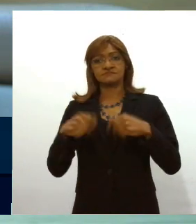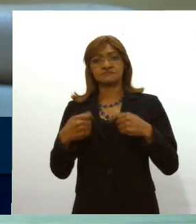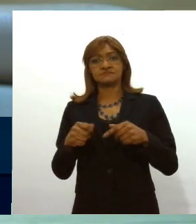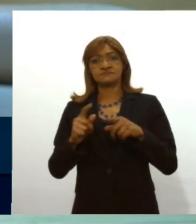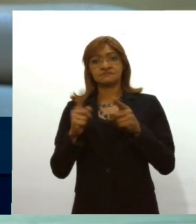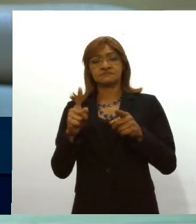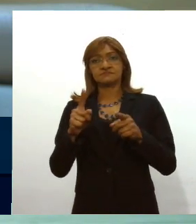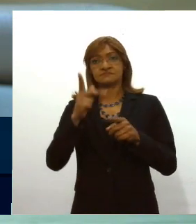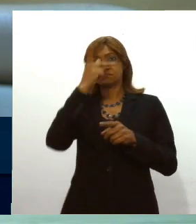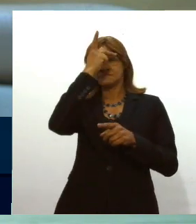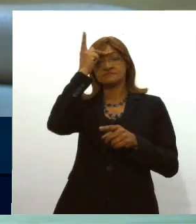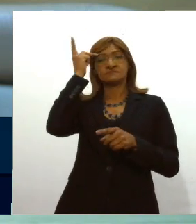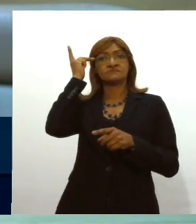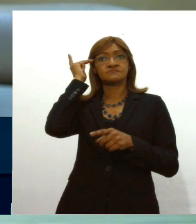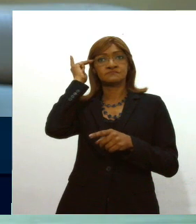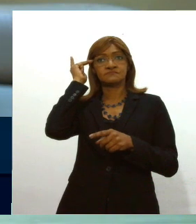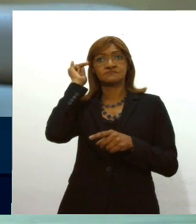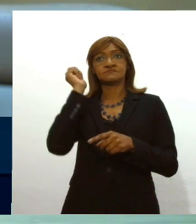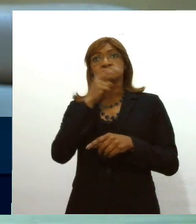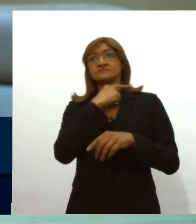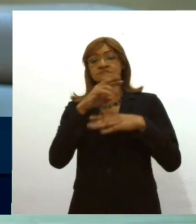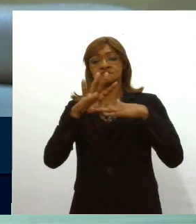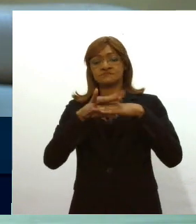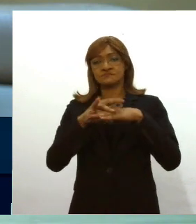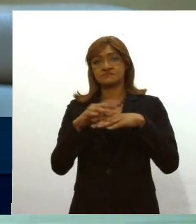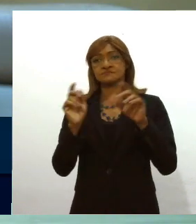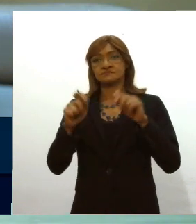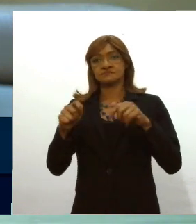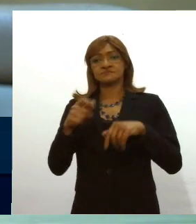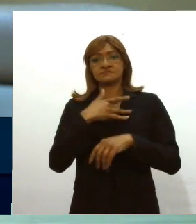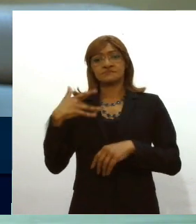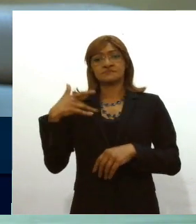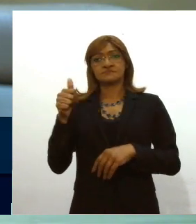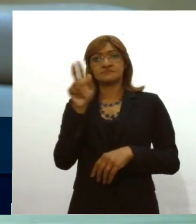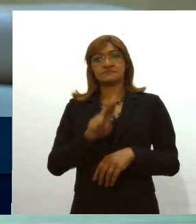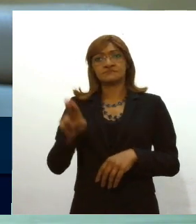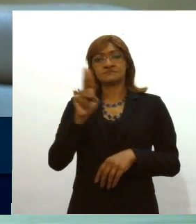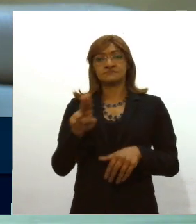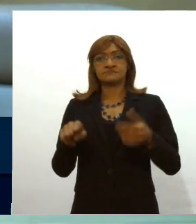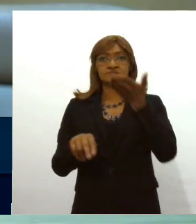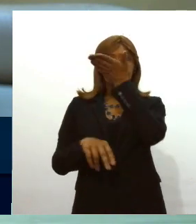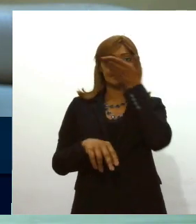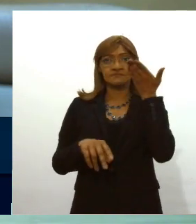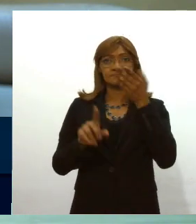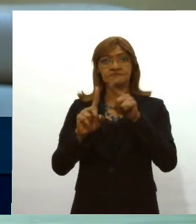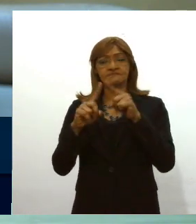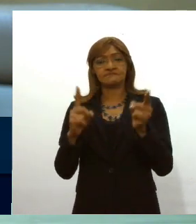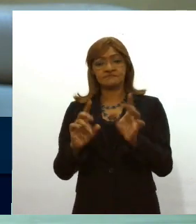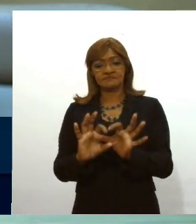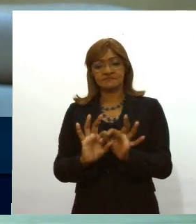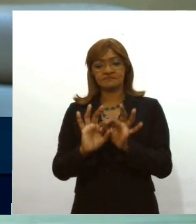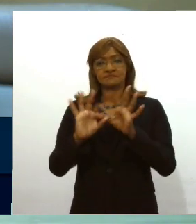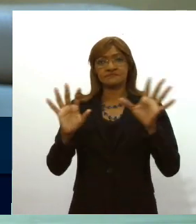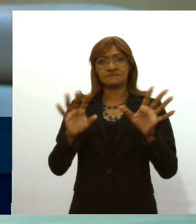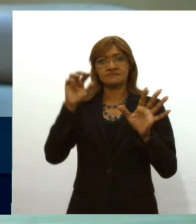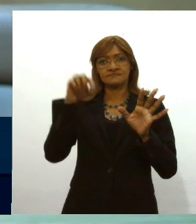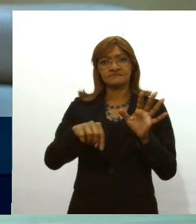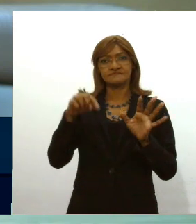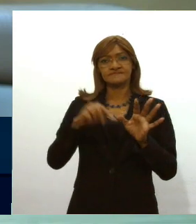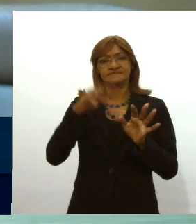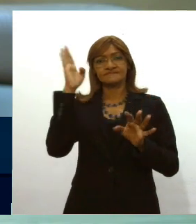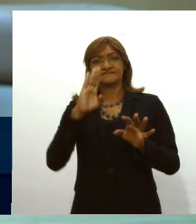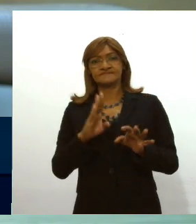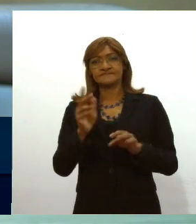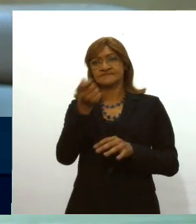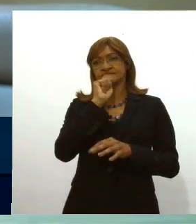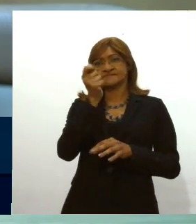nossos doentes que poderão melhorar a sua vida com o uso dessa substância. Agora, liberar a maconha aqui, liberar as